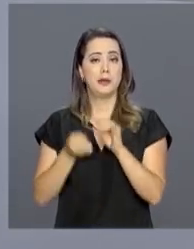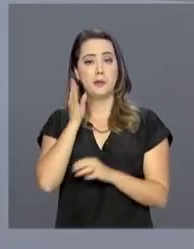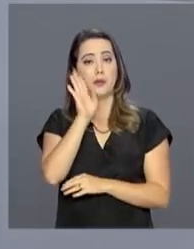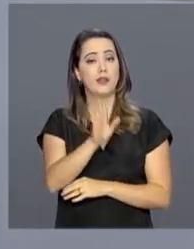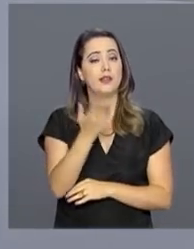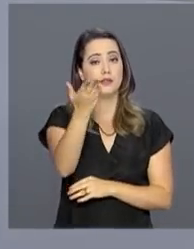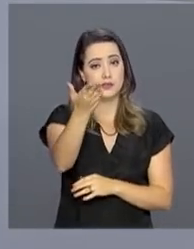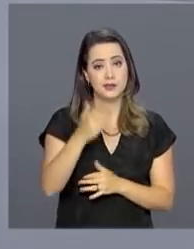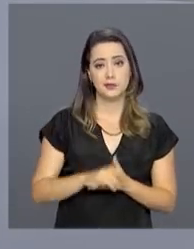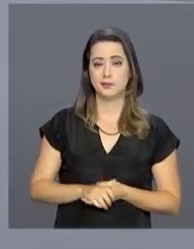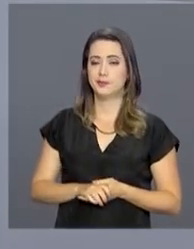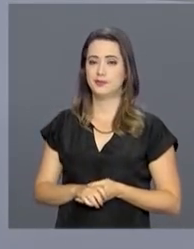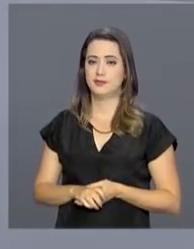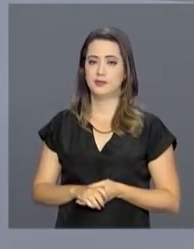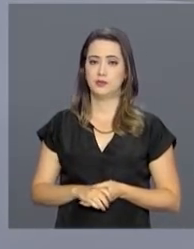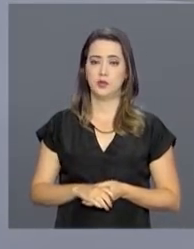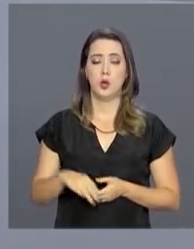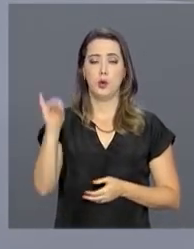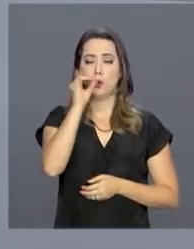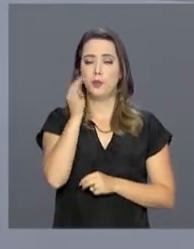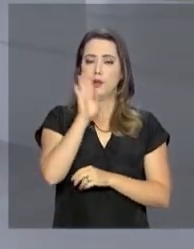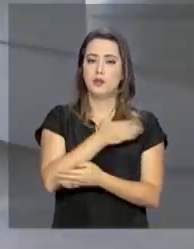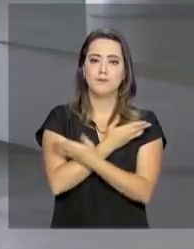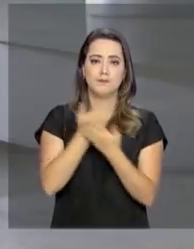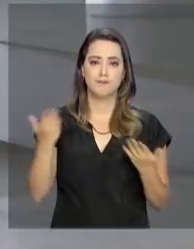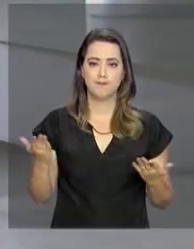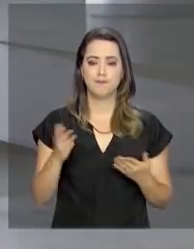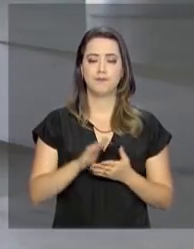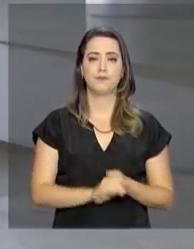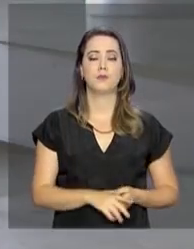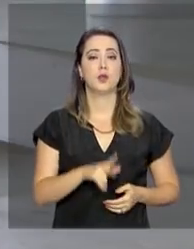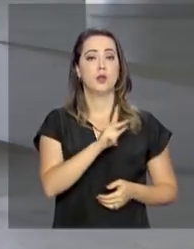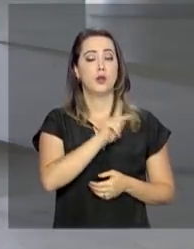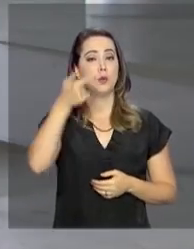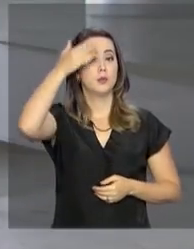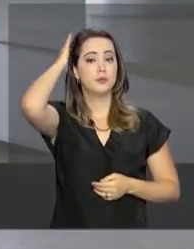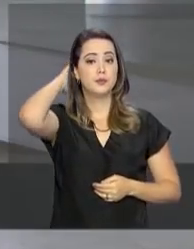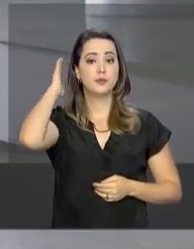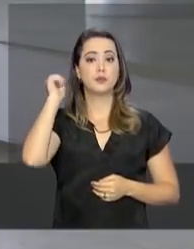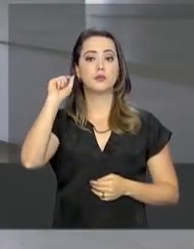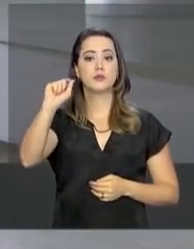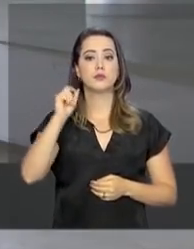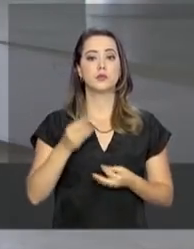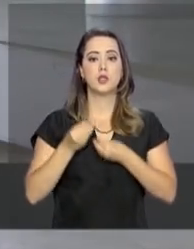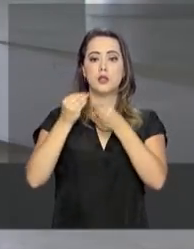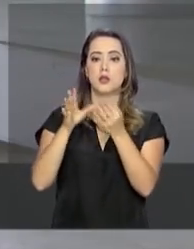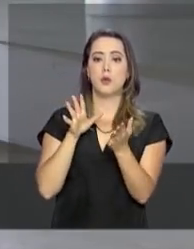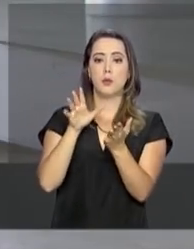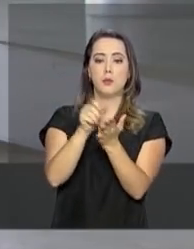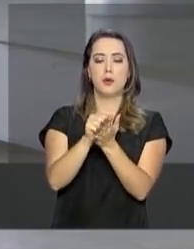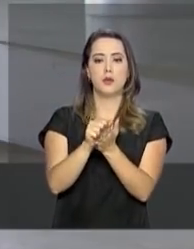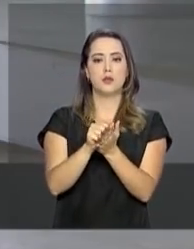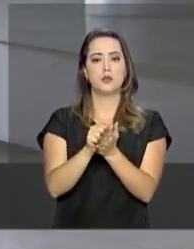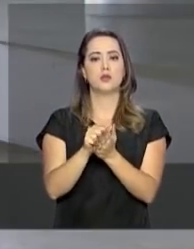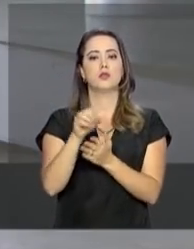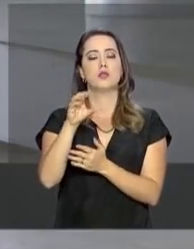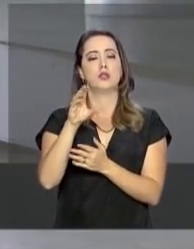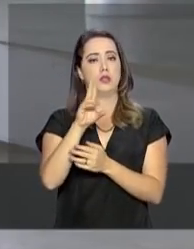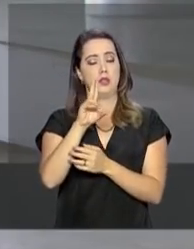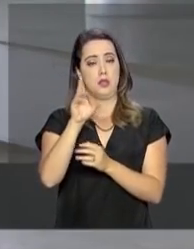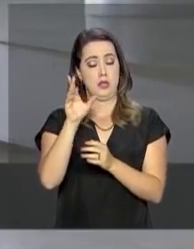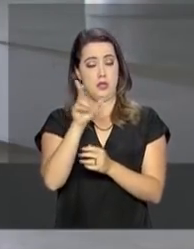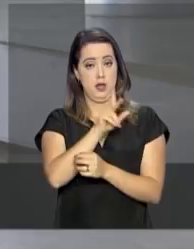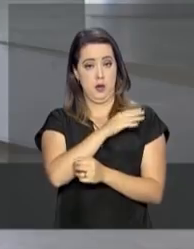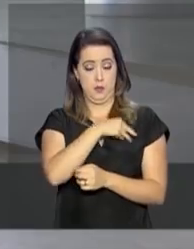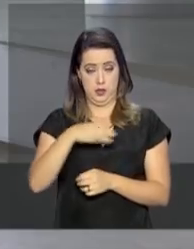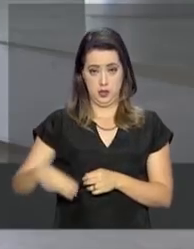você. Boa tarde, Roberto. Boa tarde a todos. O presidente Michel Temer deu posse a Caio Luiz de